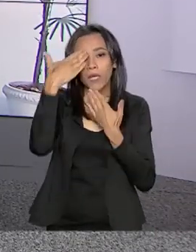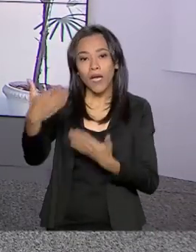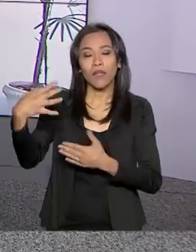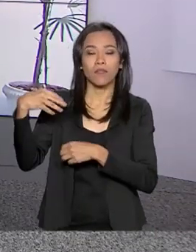informações.